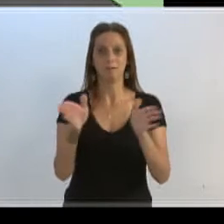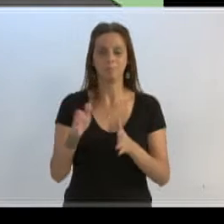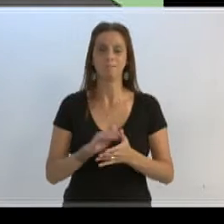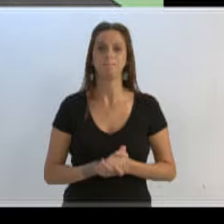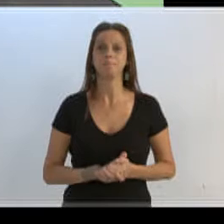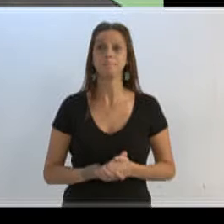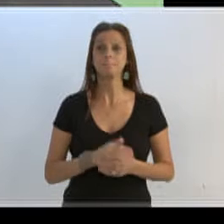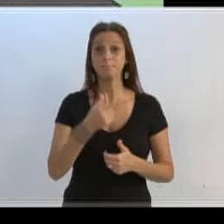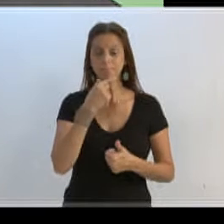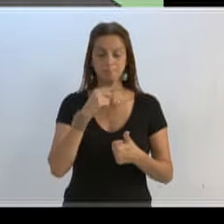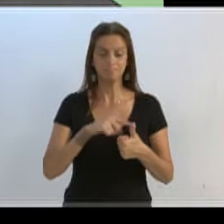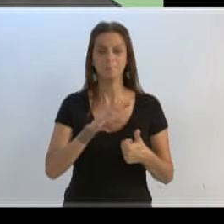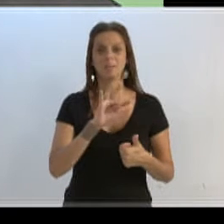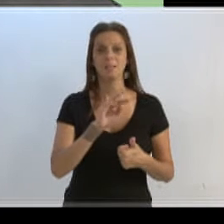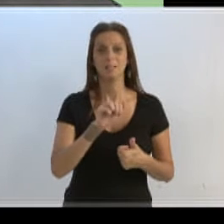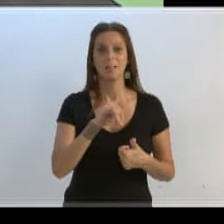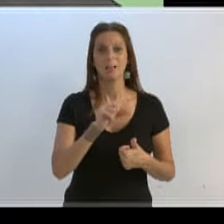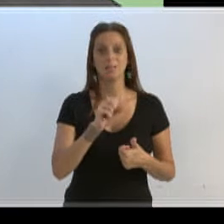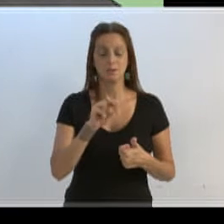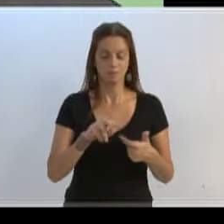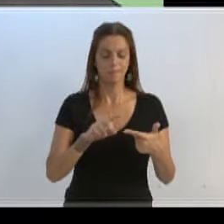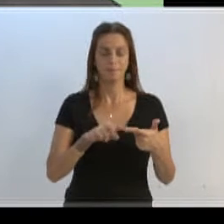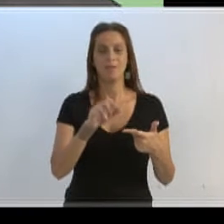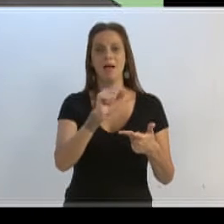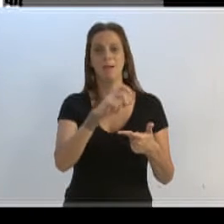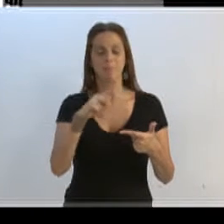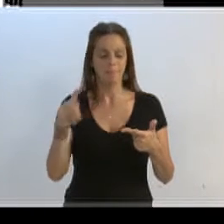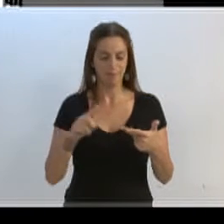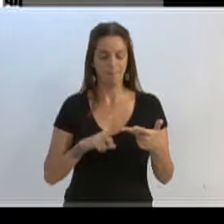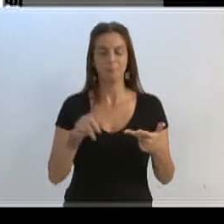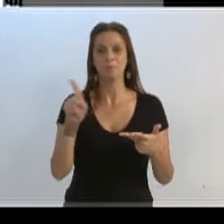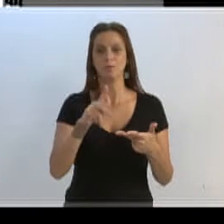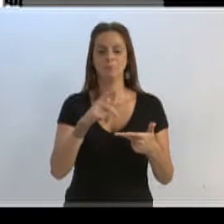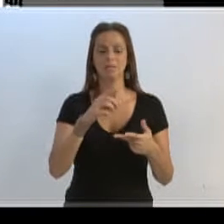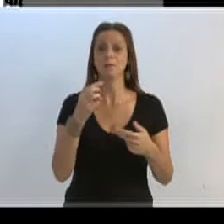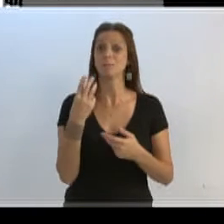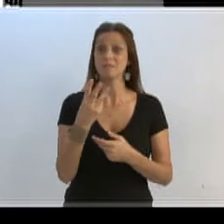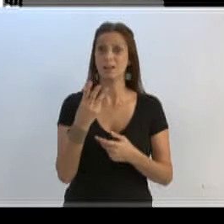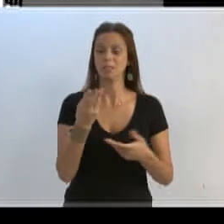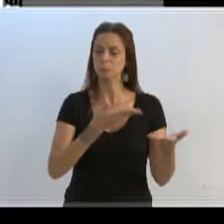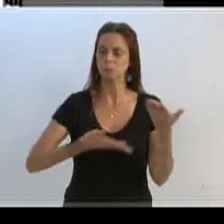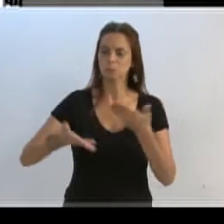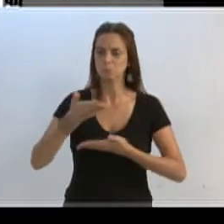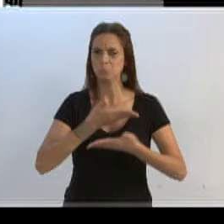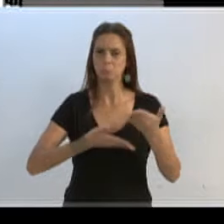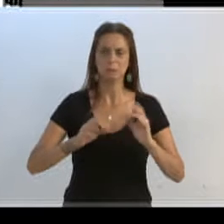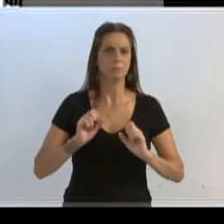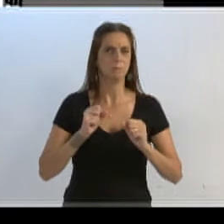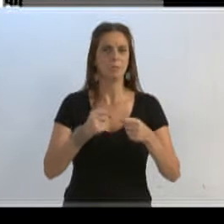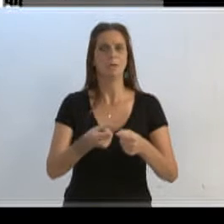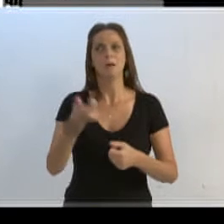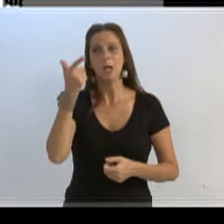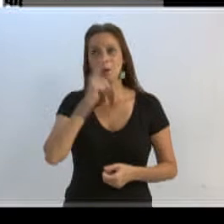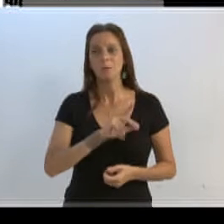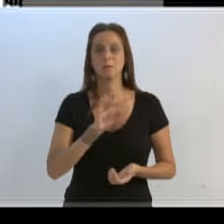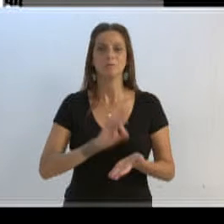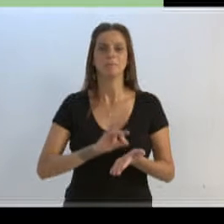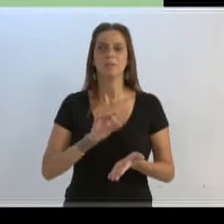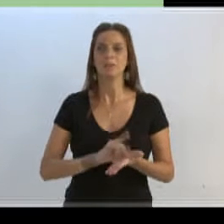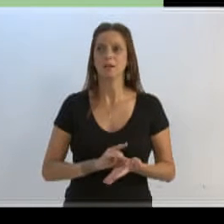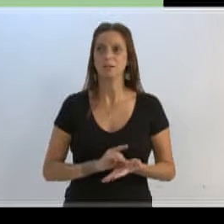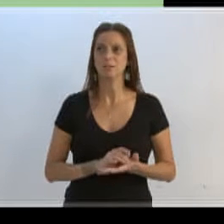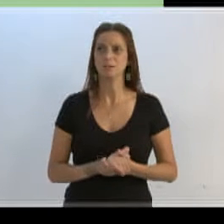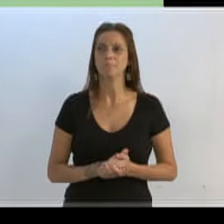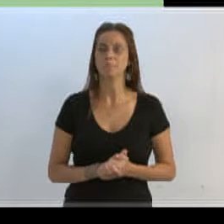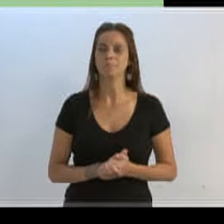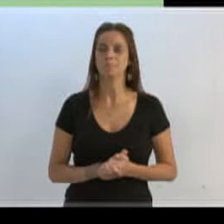juntamente com toda a PP, com os professores, com a direção, vem empenhando e trabalhando. Junto também está conseguindo algumas coisas, o vereador Becker, o senhor